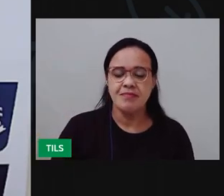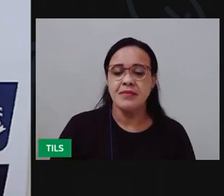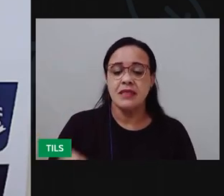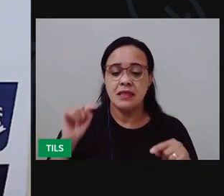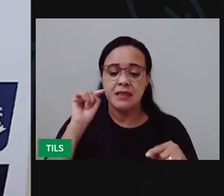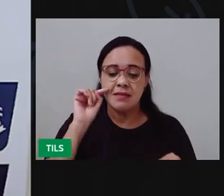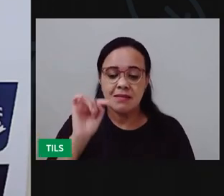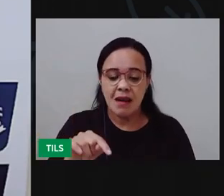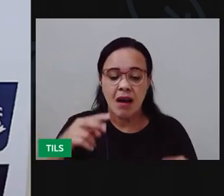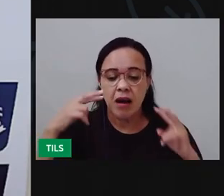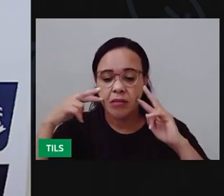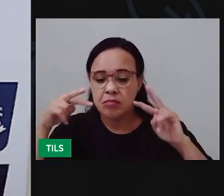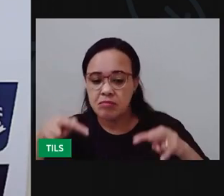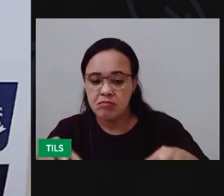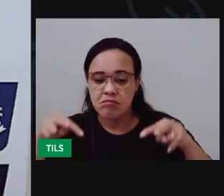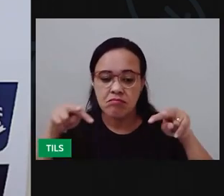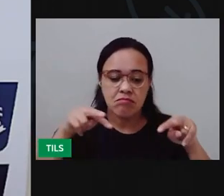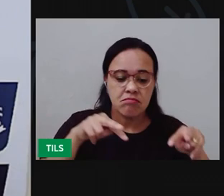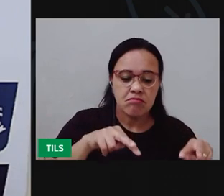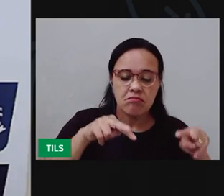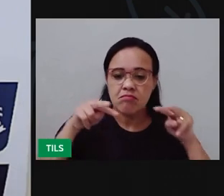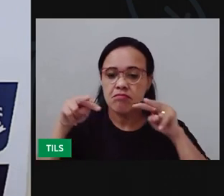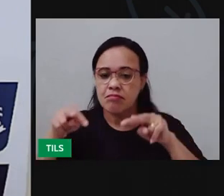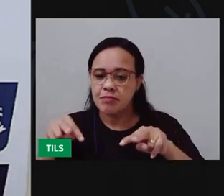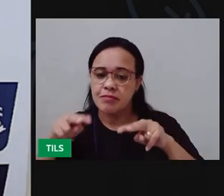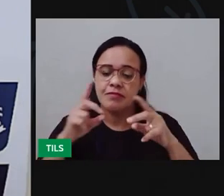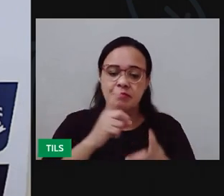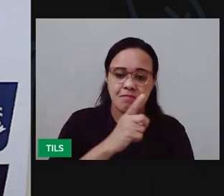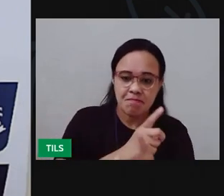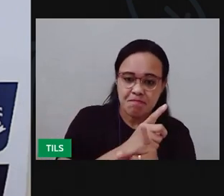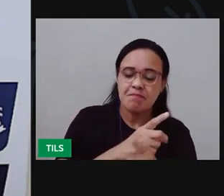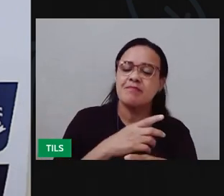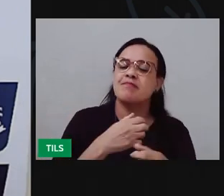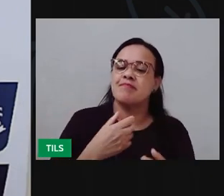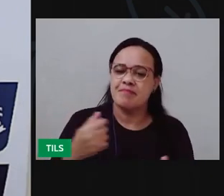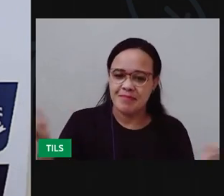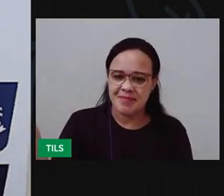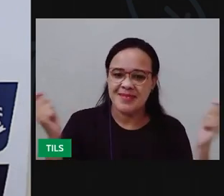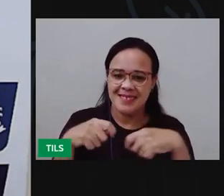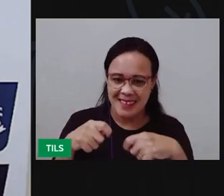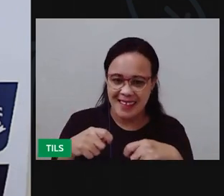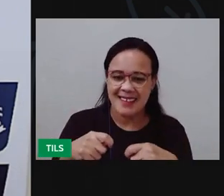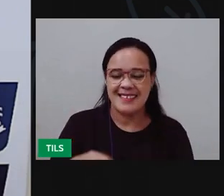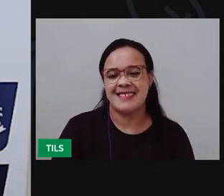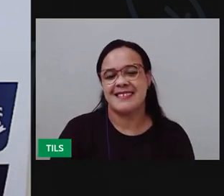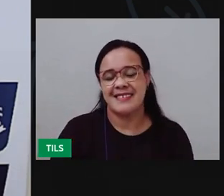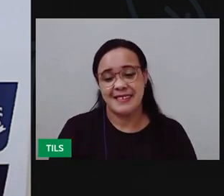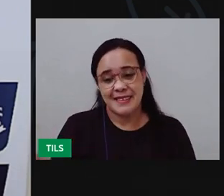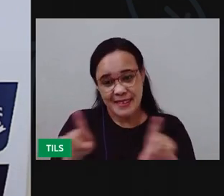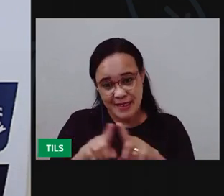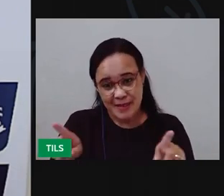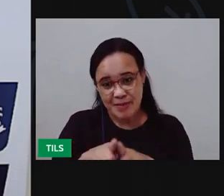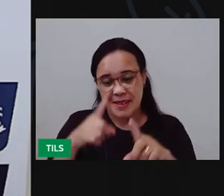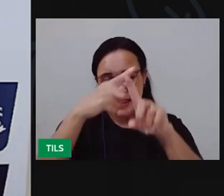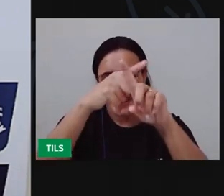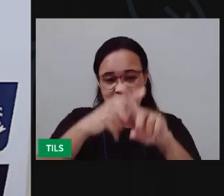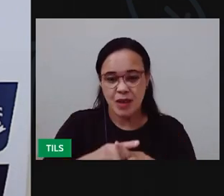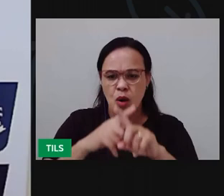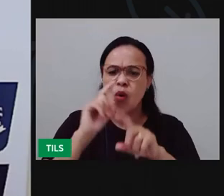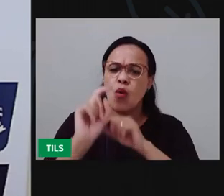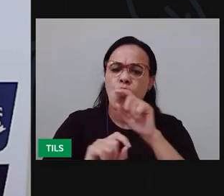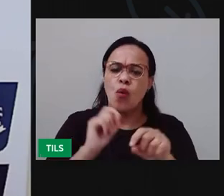detalhes de outras localizações que você estiver buscando deixei um desafio também para você nessa aula